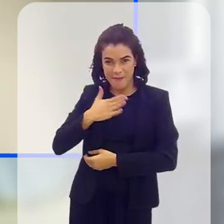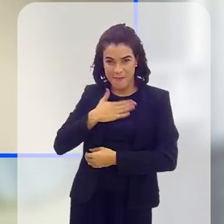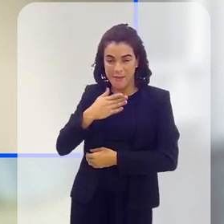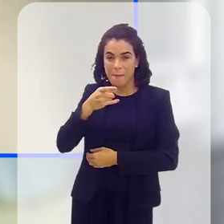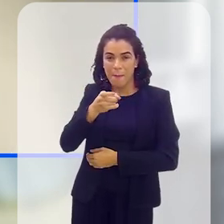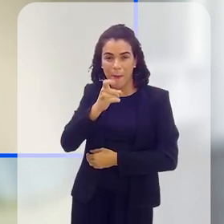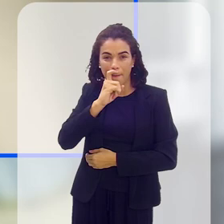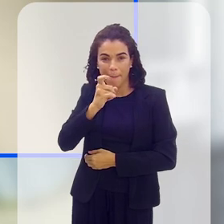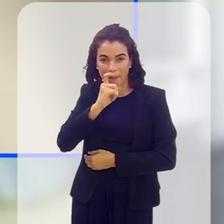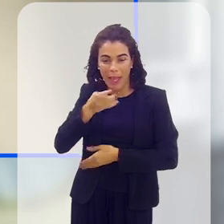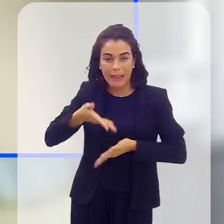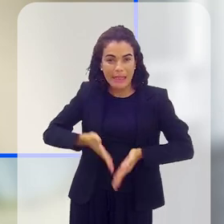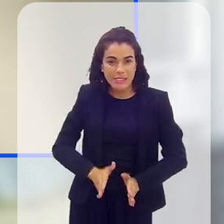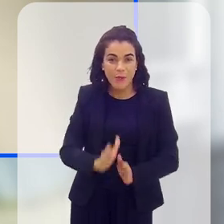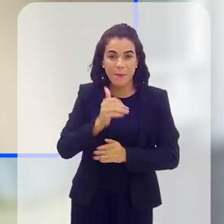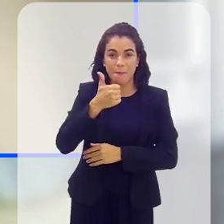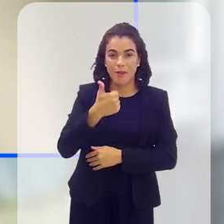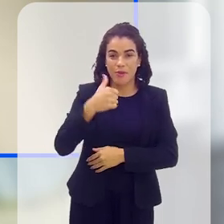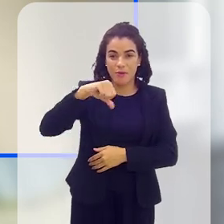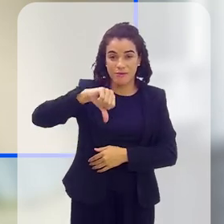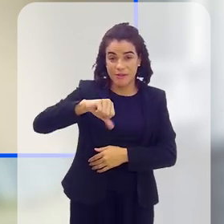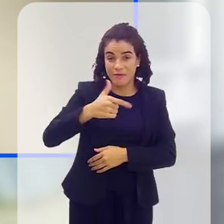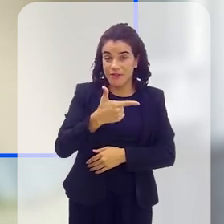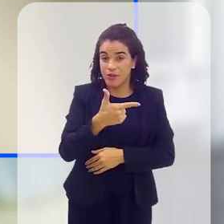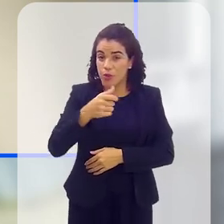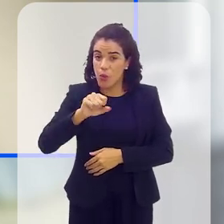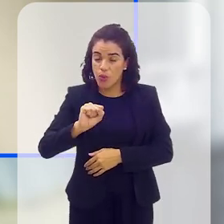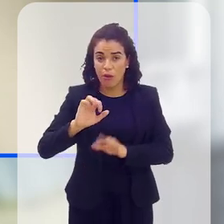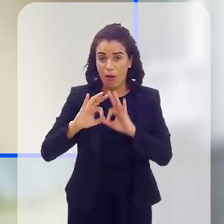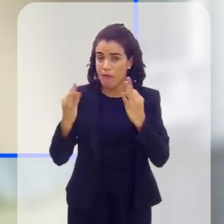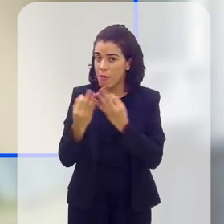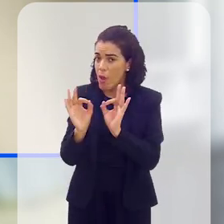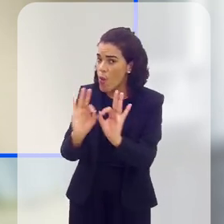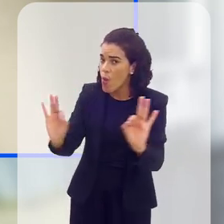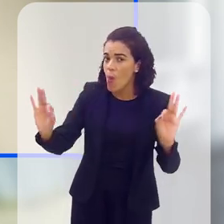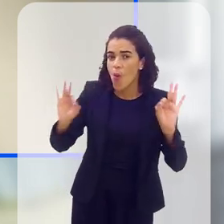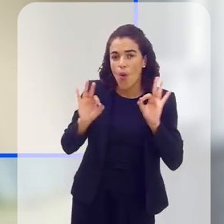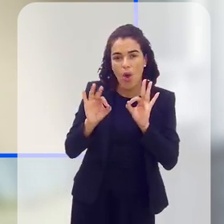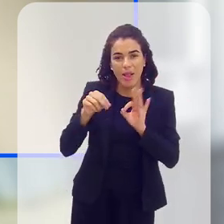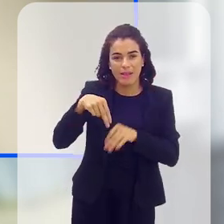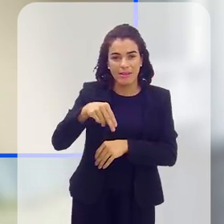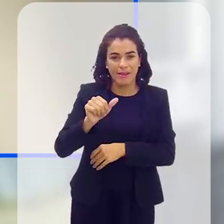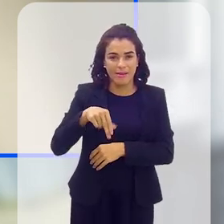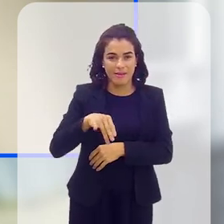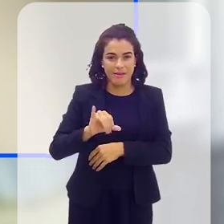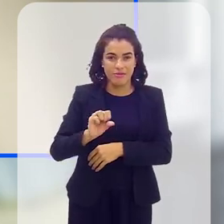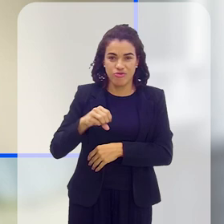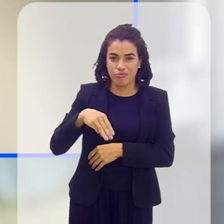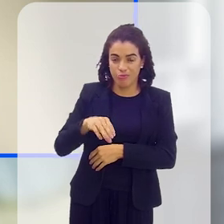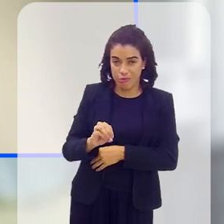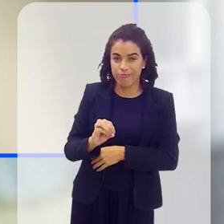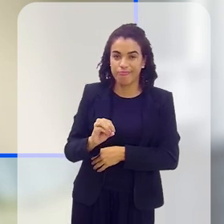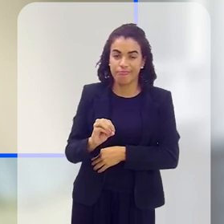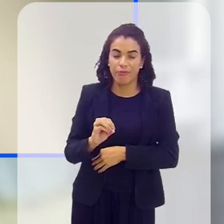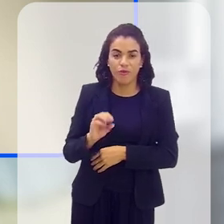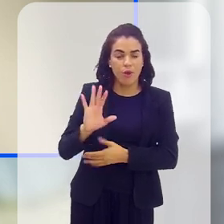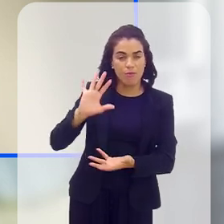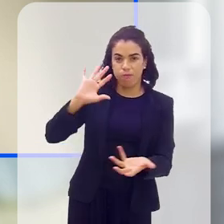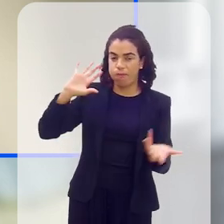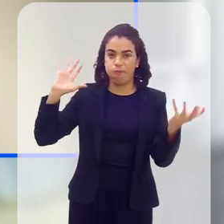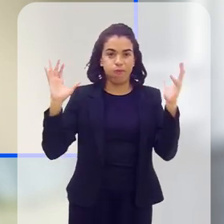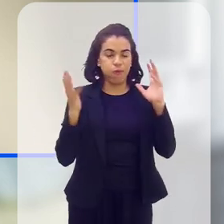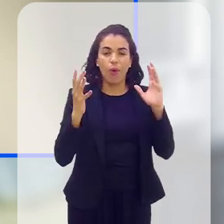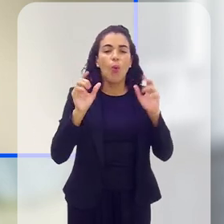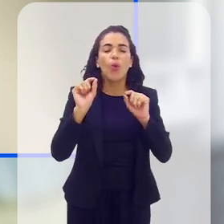Meu pai nasceu em 1928. Numa família que ninguém tinha nanismo. Então, foi um acontecimento, né? Foi uma